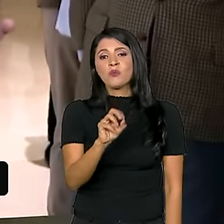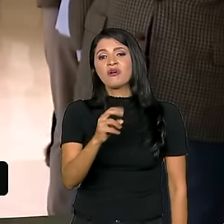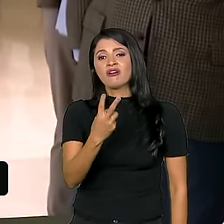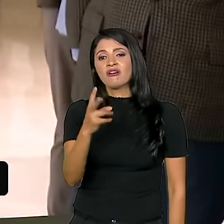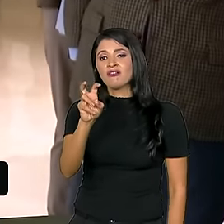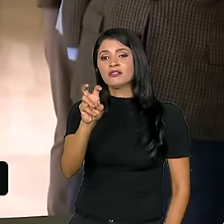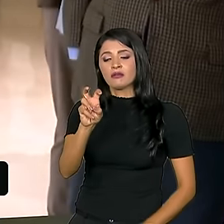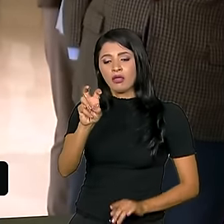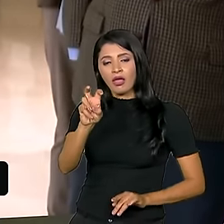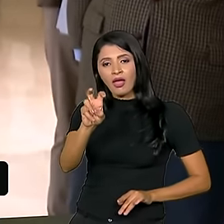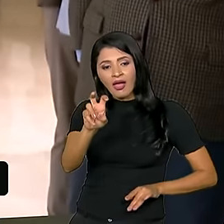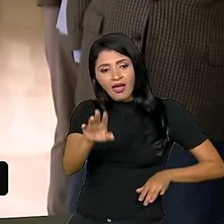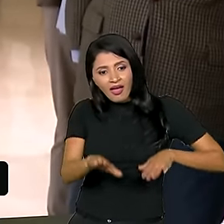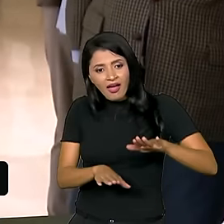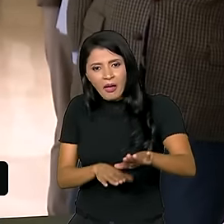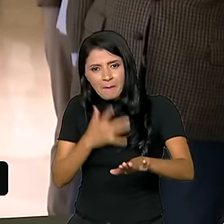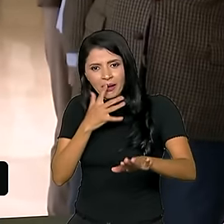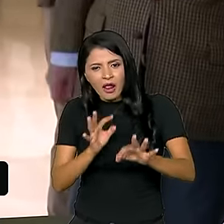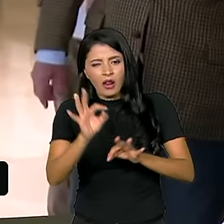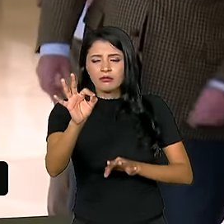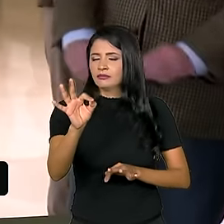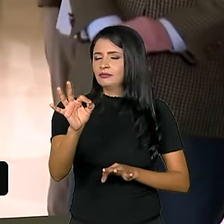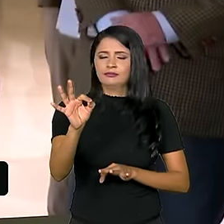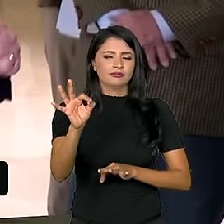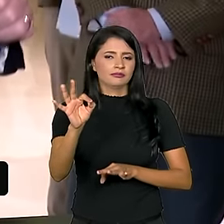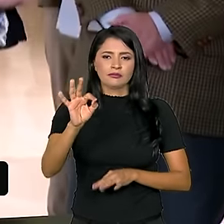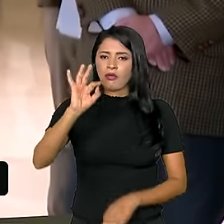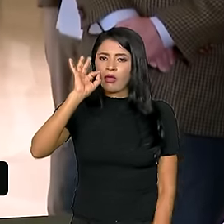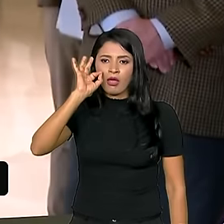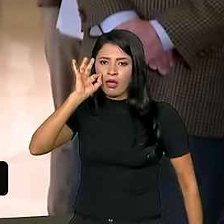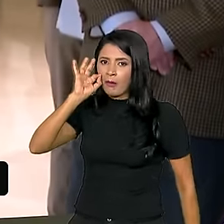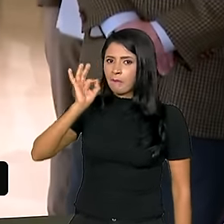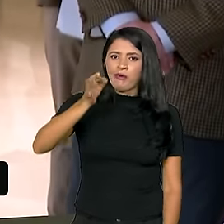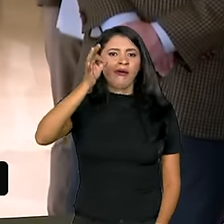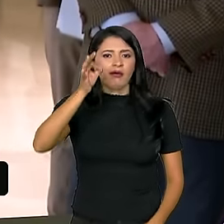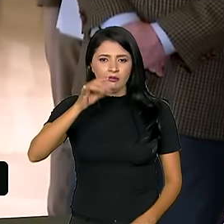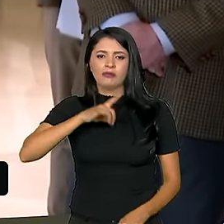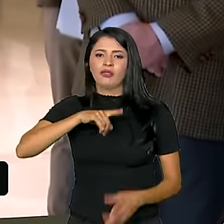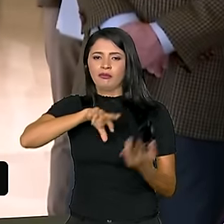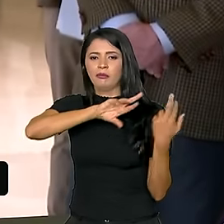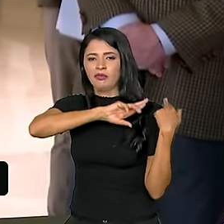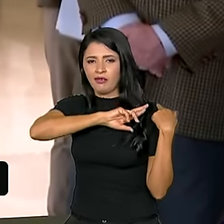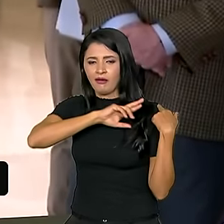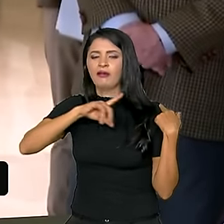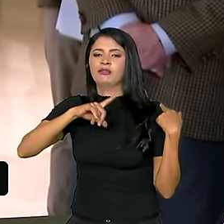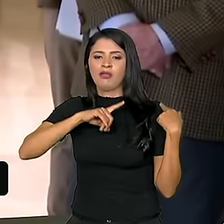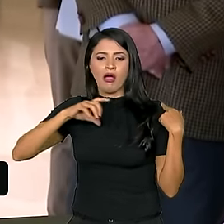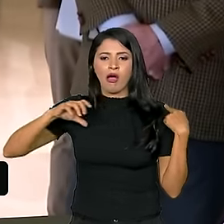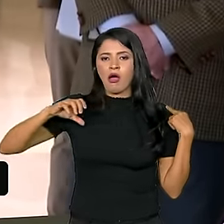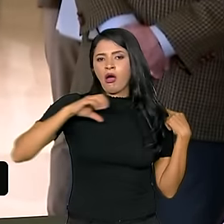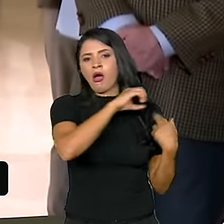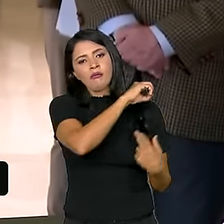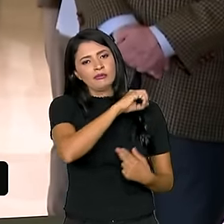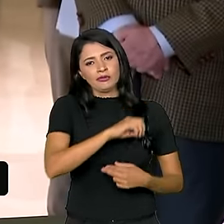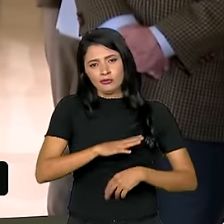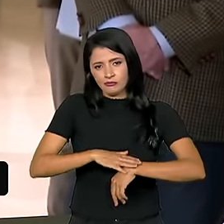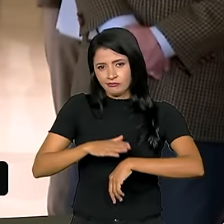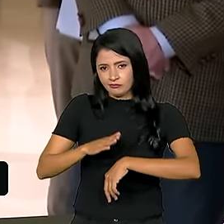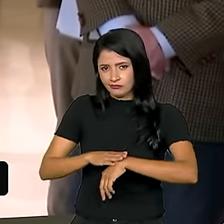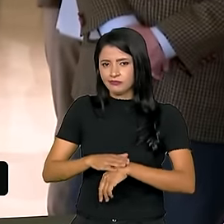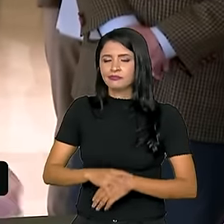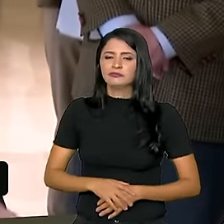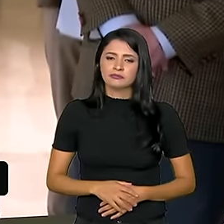é um passo. Parece que está longe. Mas quando a gente tem mais responsabilidade, o tempo passa muito mais rápido.